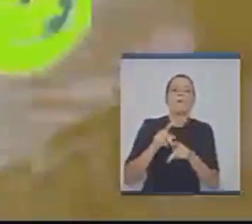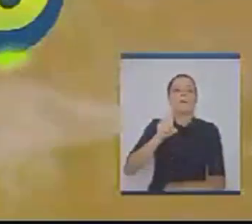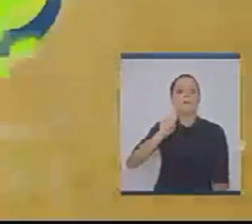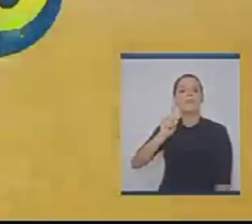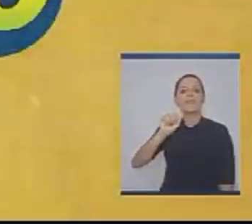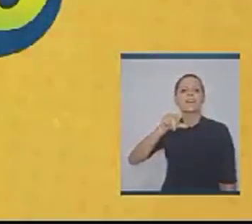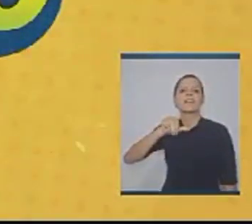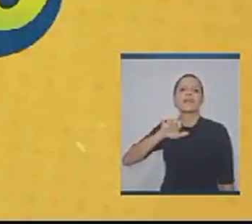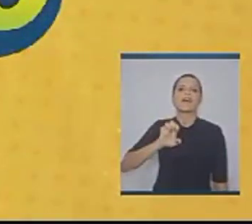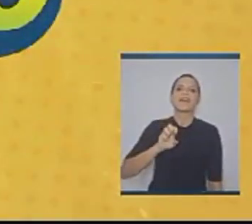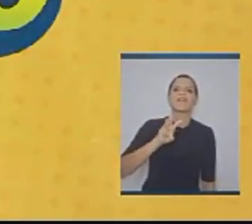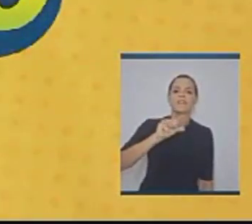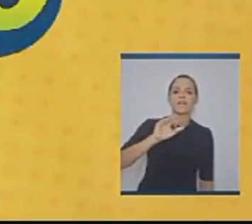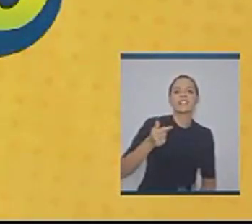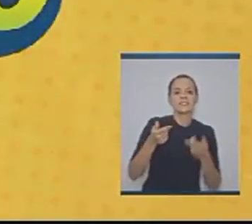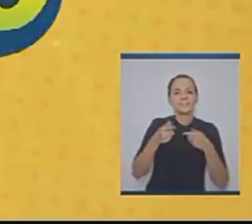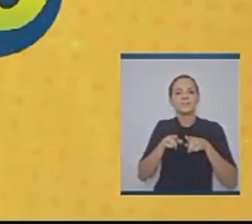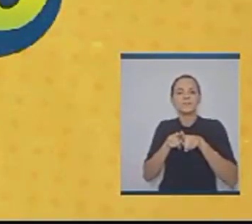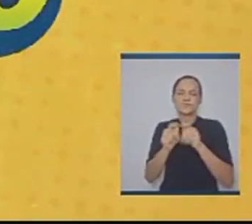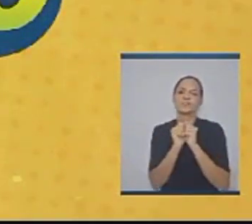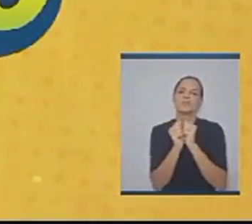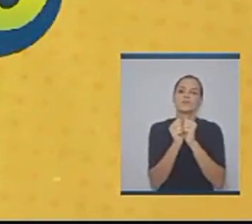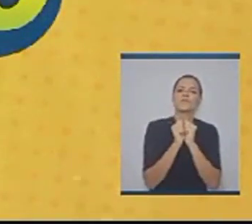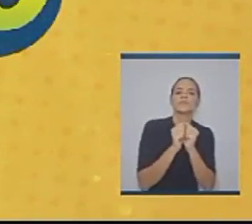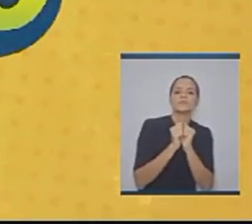Daniela e do Vaguinho.